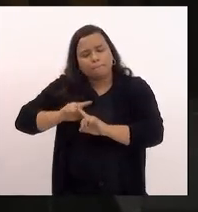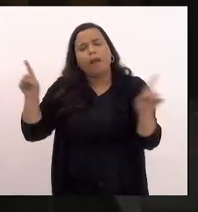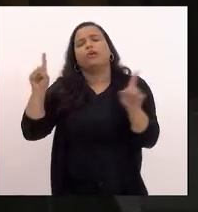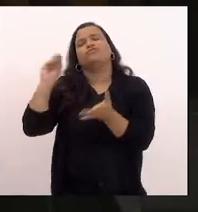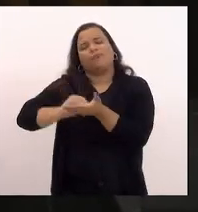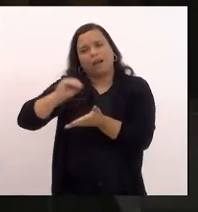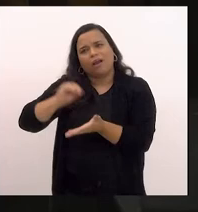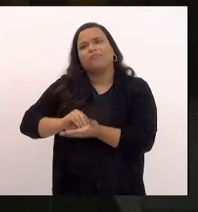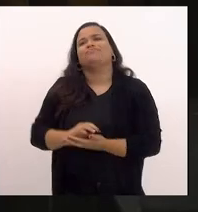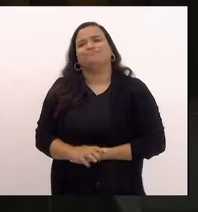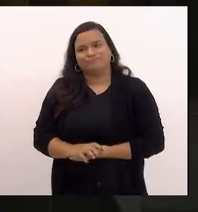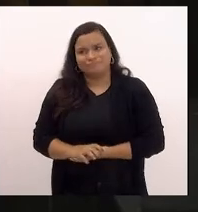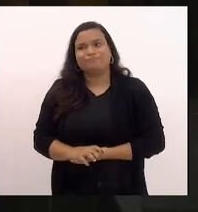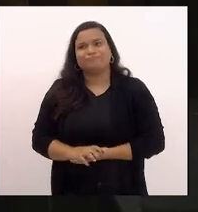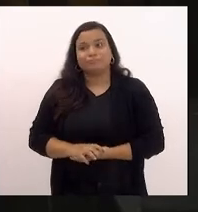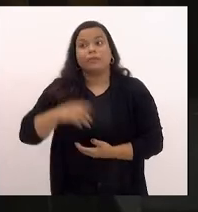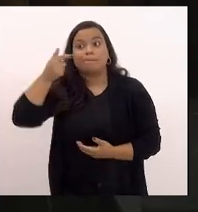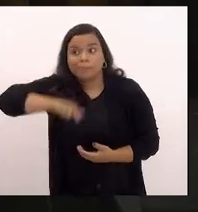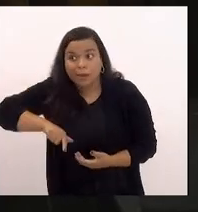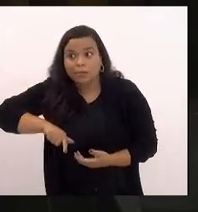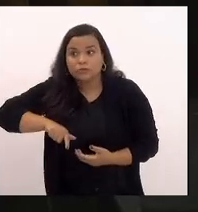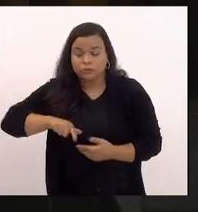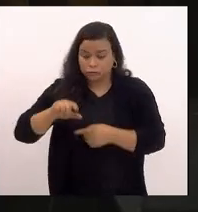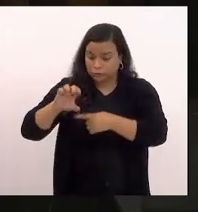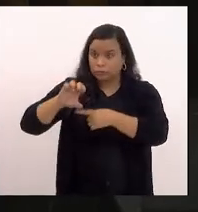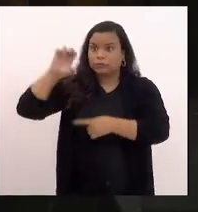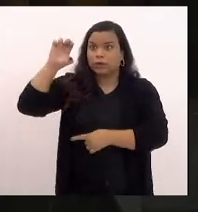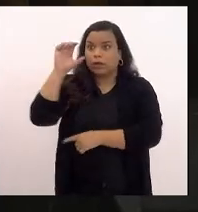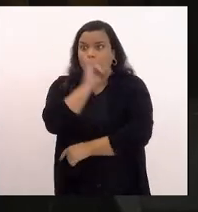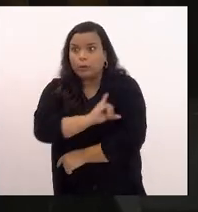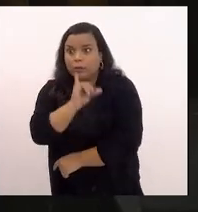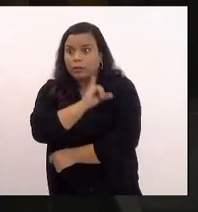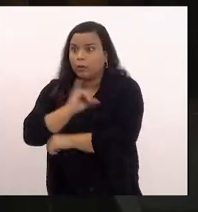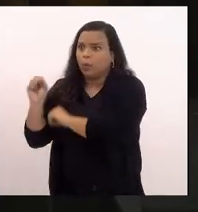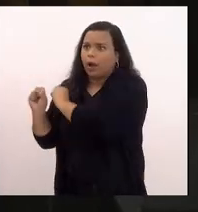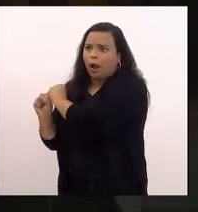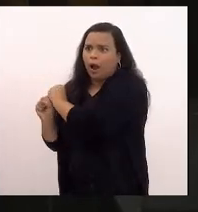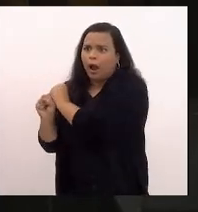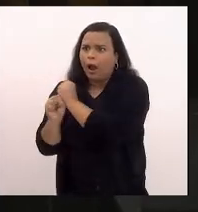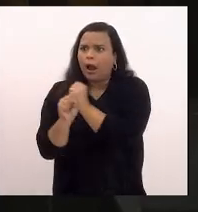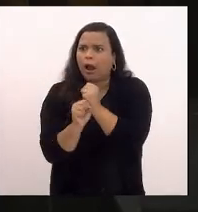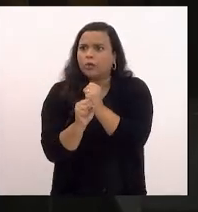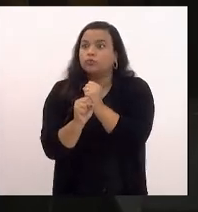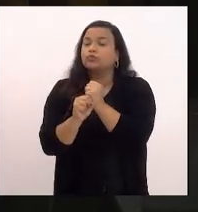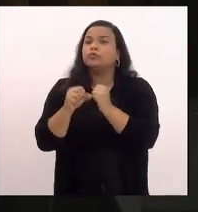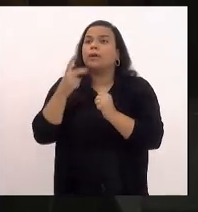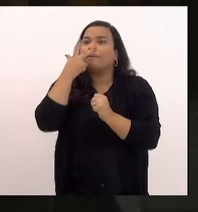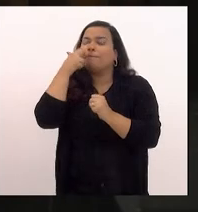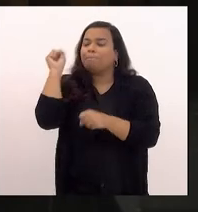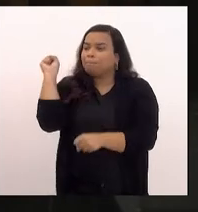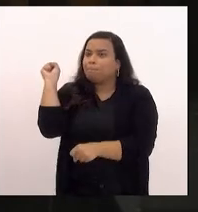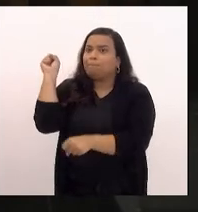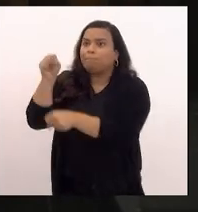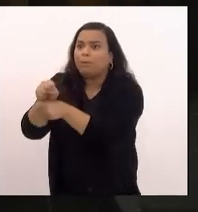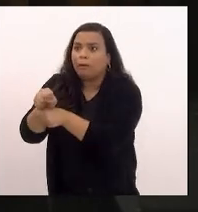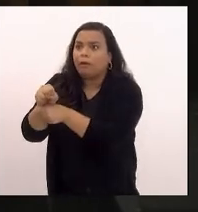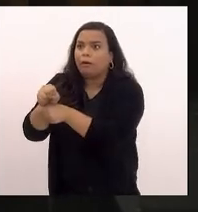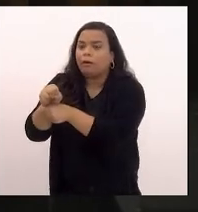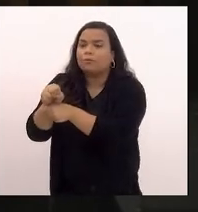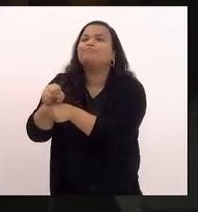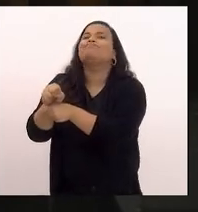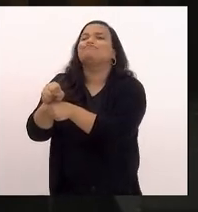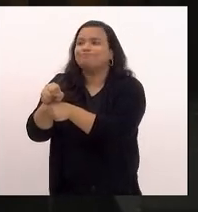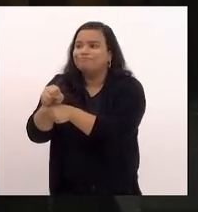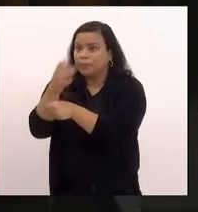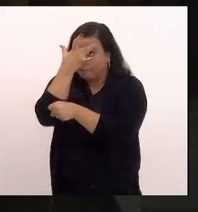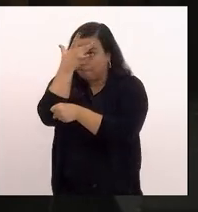mais que isso o estado do Rio de Janeiro nos últimos anos tem congelado a carreira dos servidores